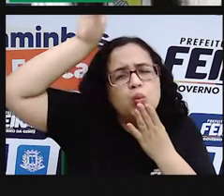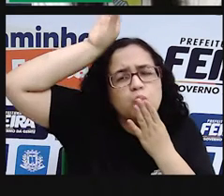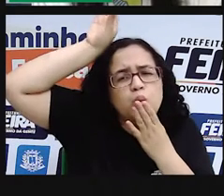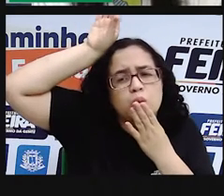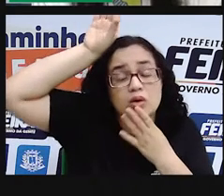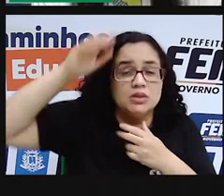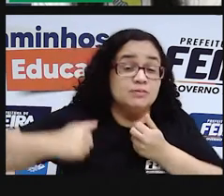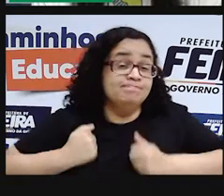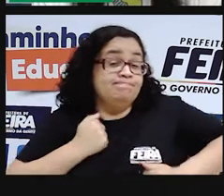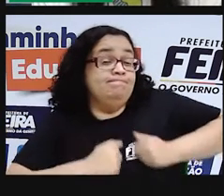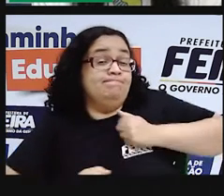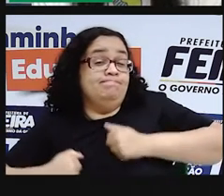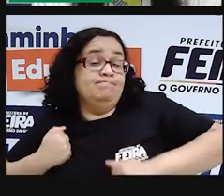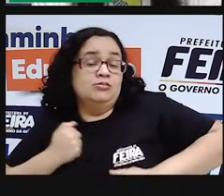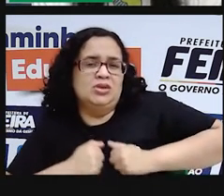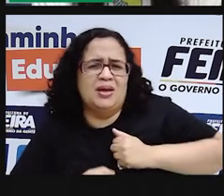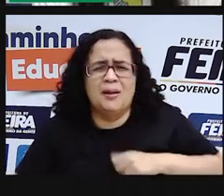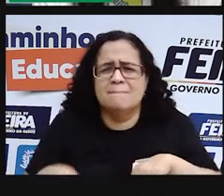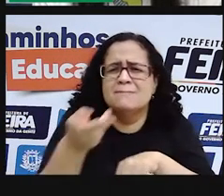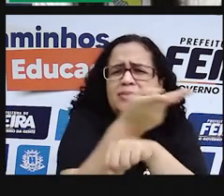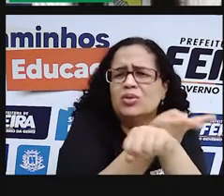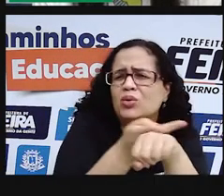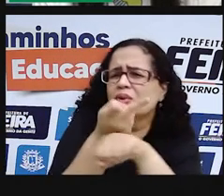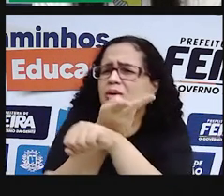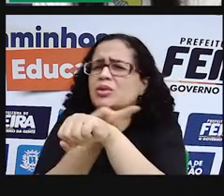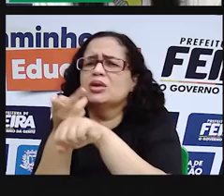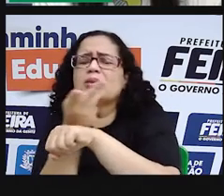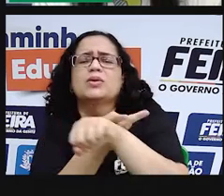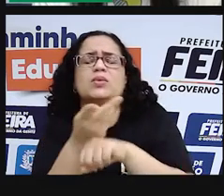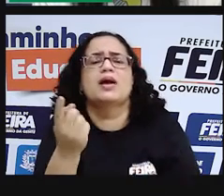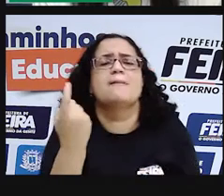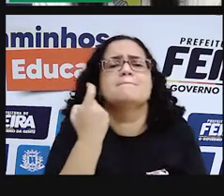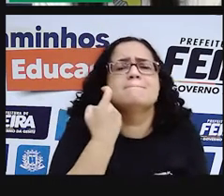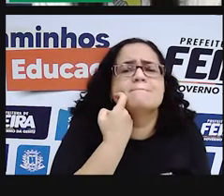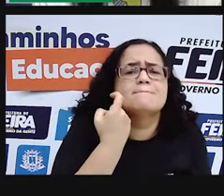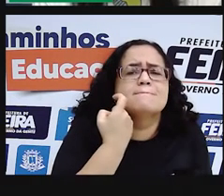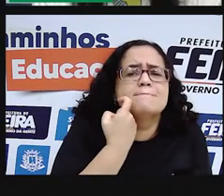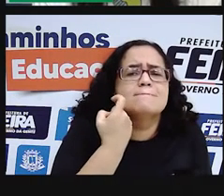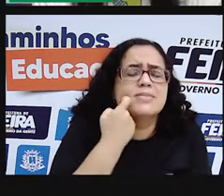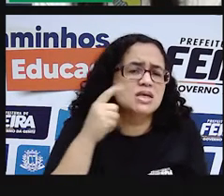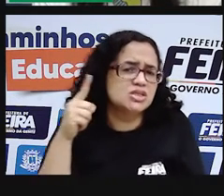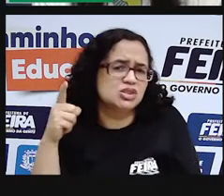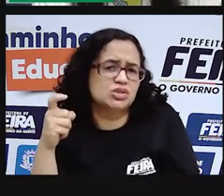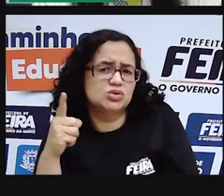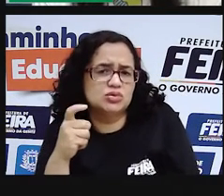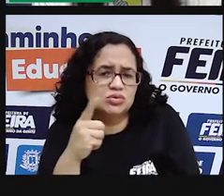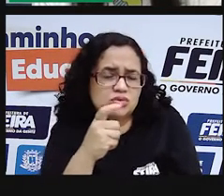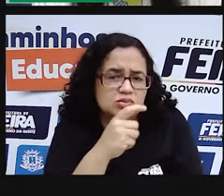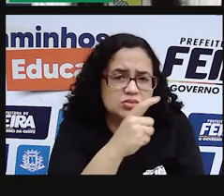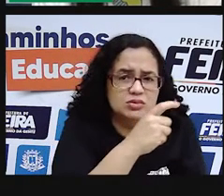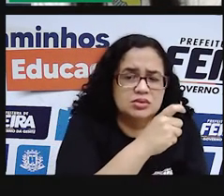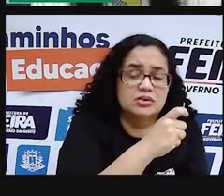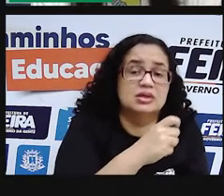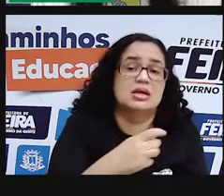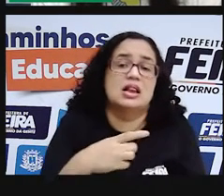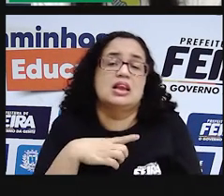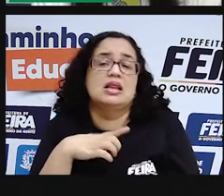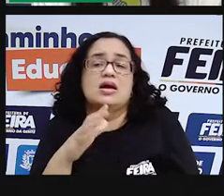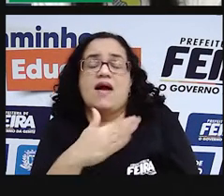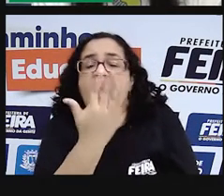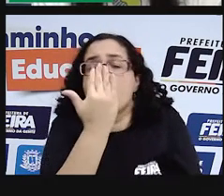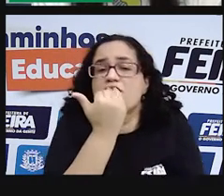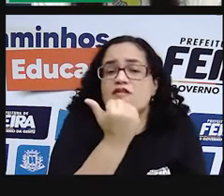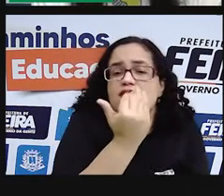desesperados corriam rumo ao mar em busca de peixes, caranguejos, ciris. Lá, matavam a